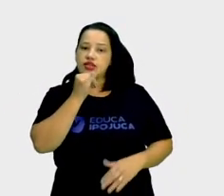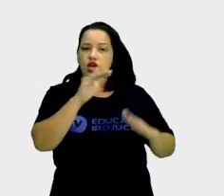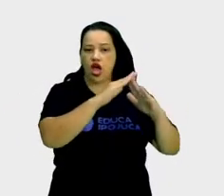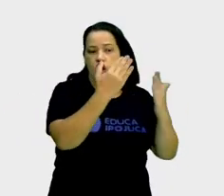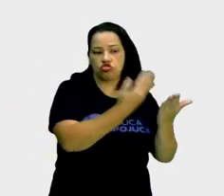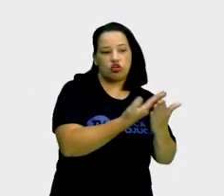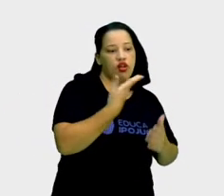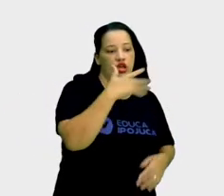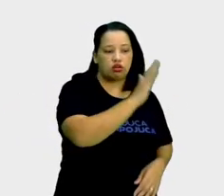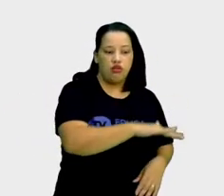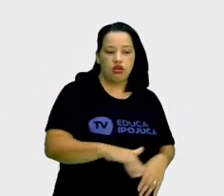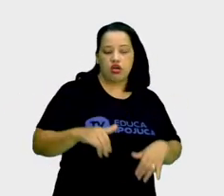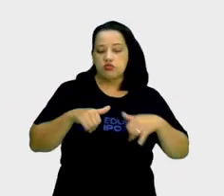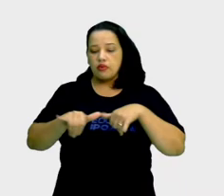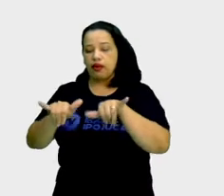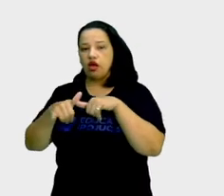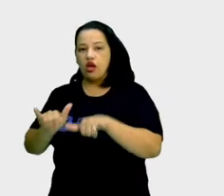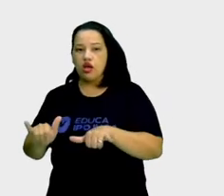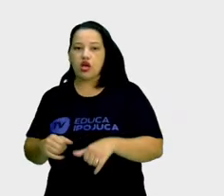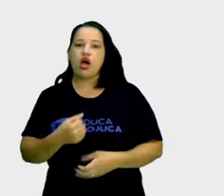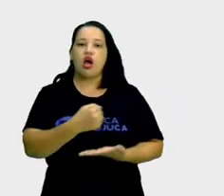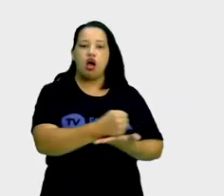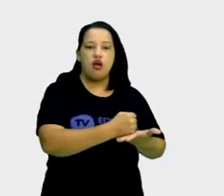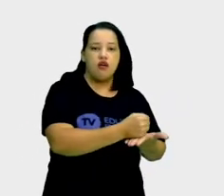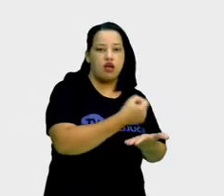supermercados, farmácias,